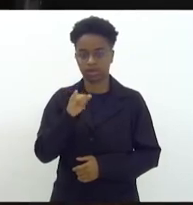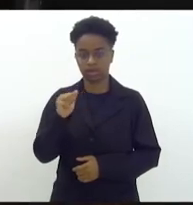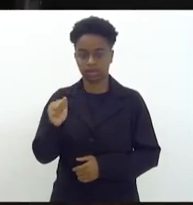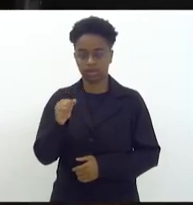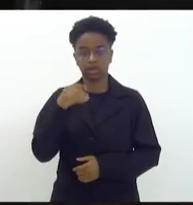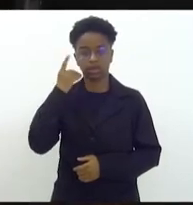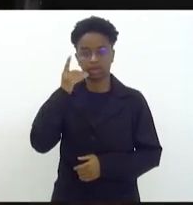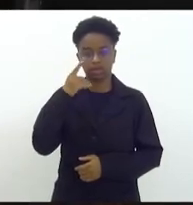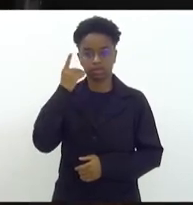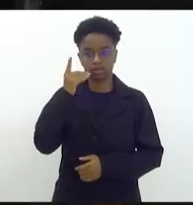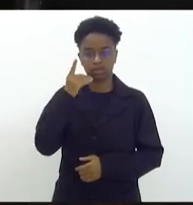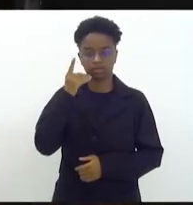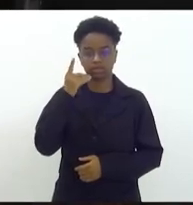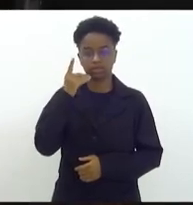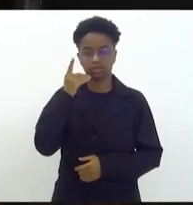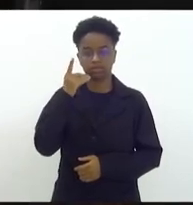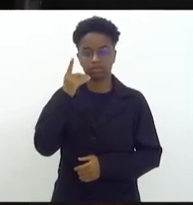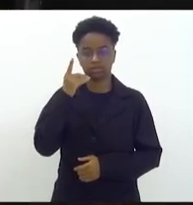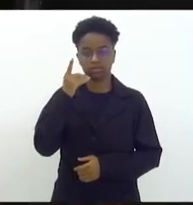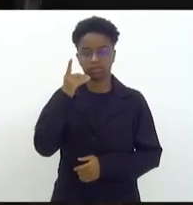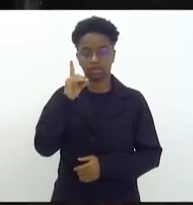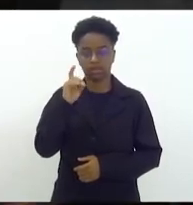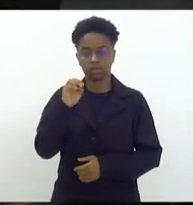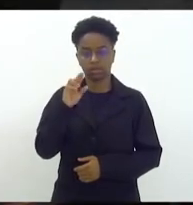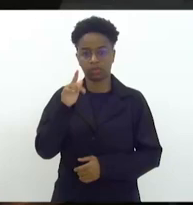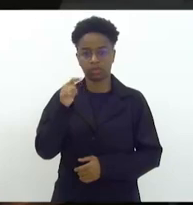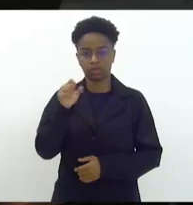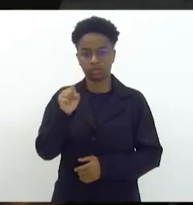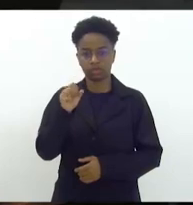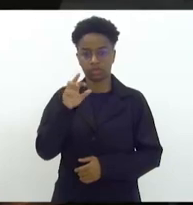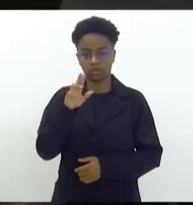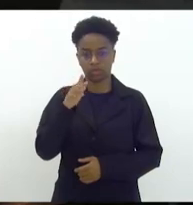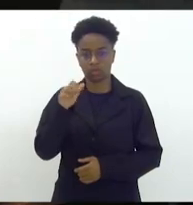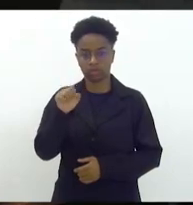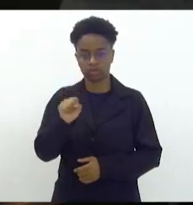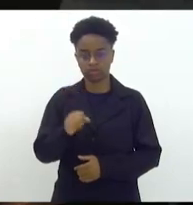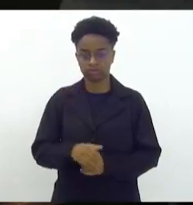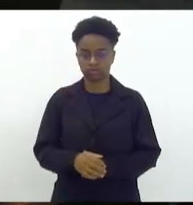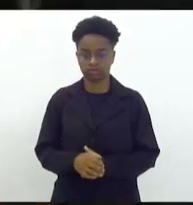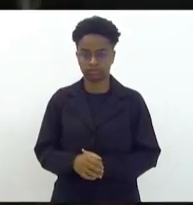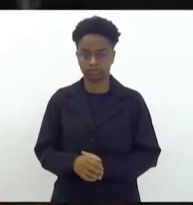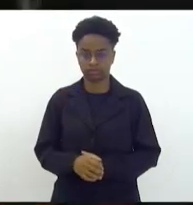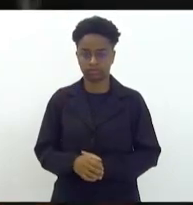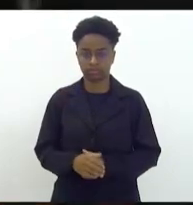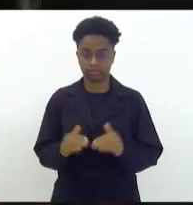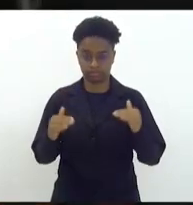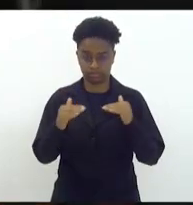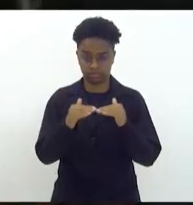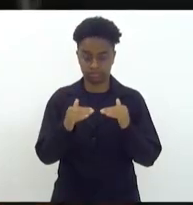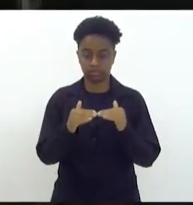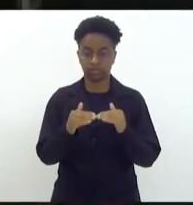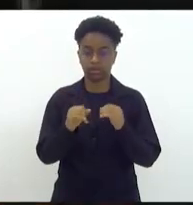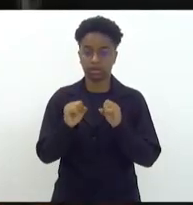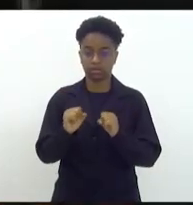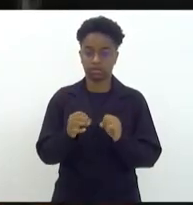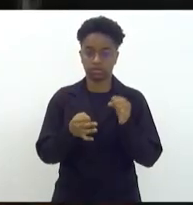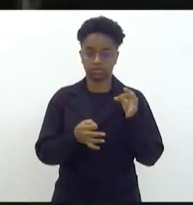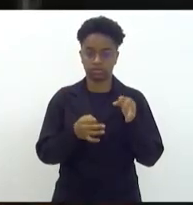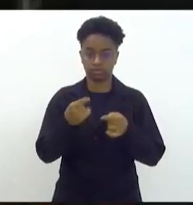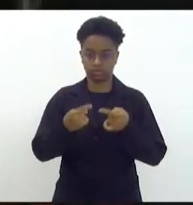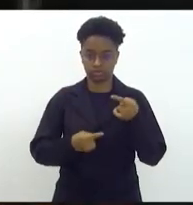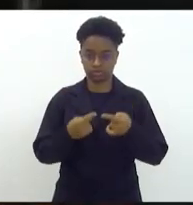Deputada... Deputado Douglas Ruas. Favorável, presidente. Com os pariseiros emitidos em discussão.